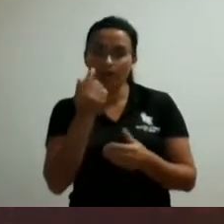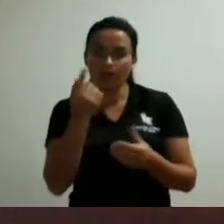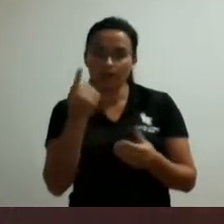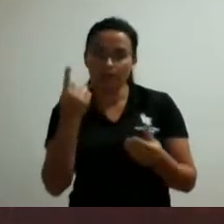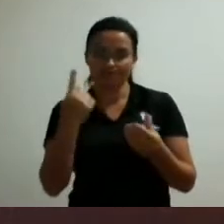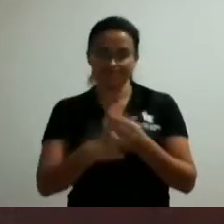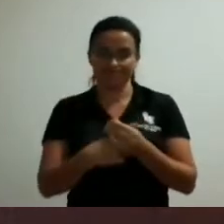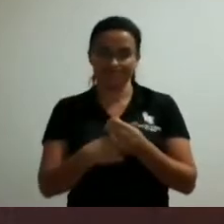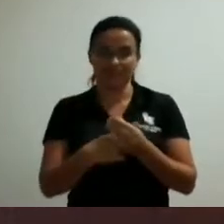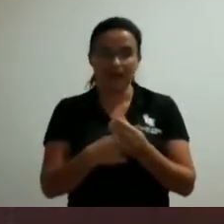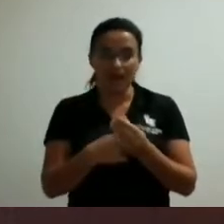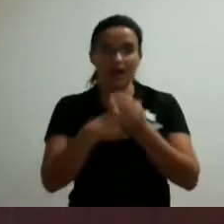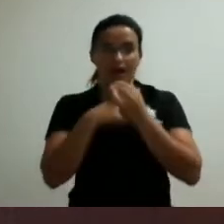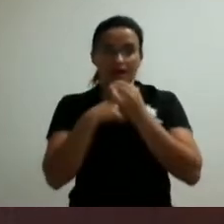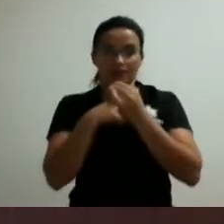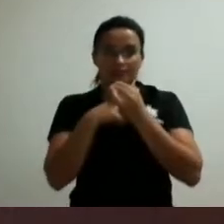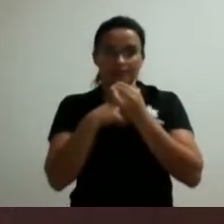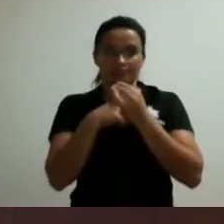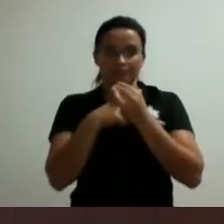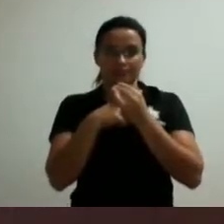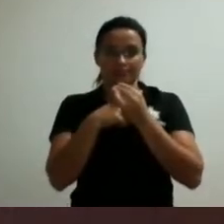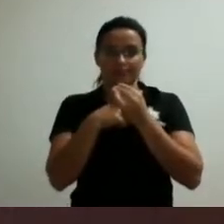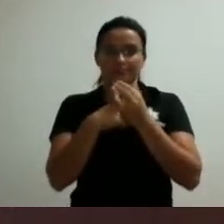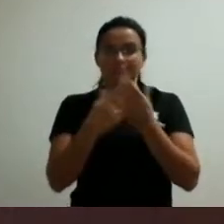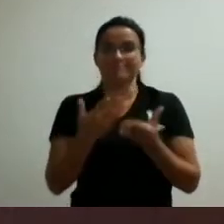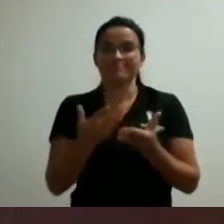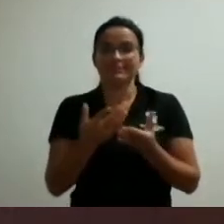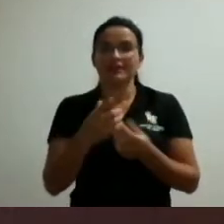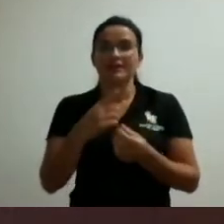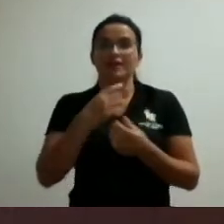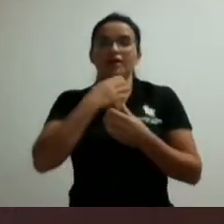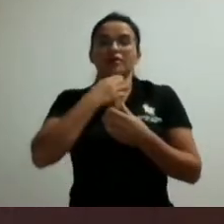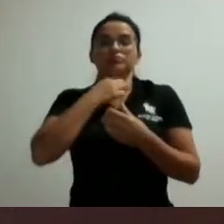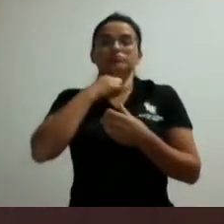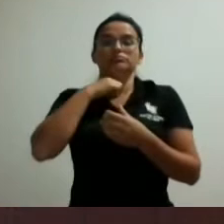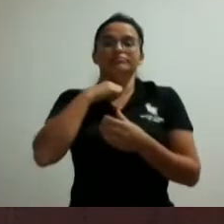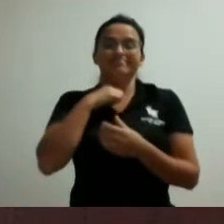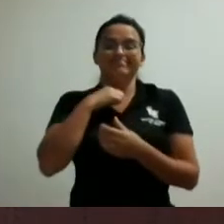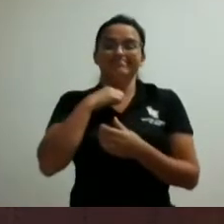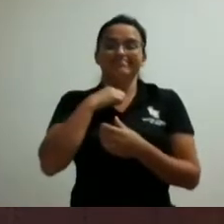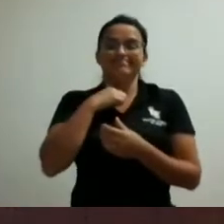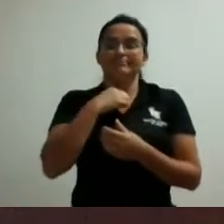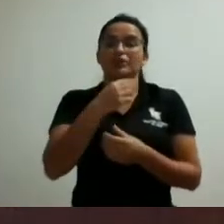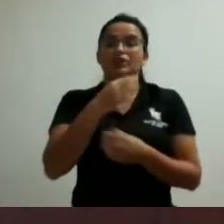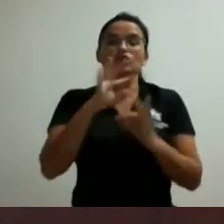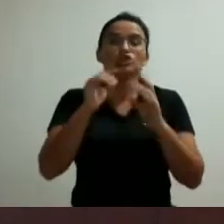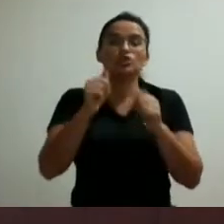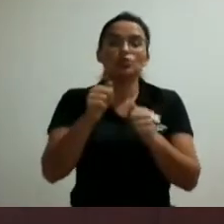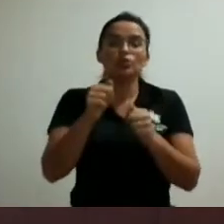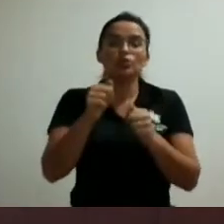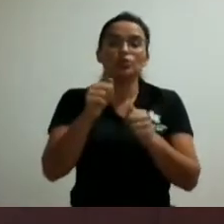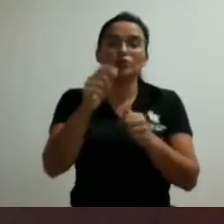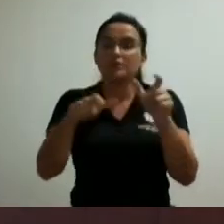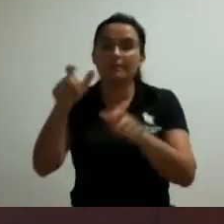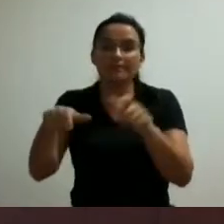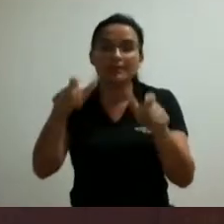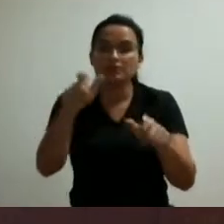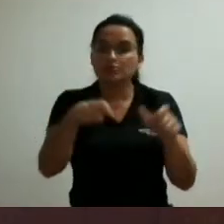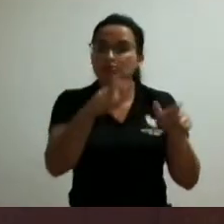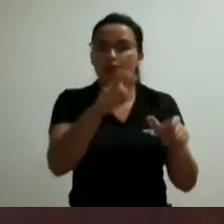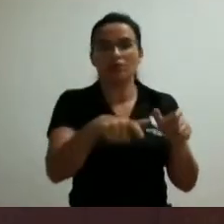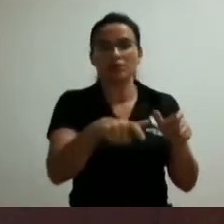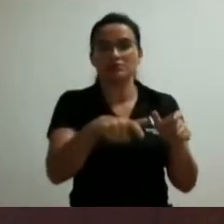mundo que estava ao redor dele ninguém sabia fazer uma manobra de desengasgo uma manobra de Heimlich que é o nome do